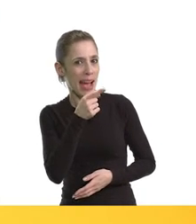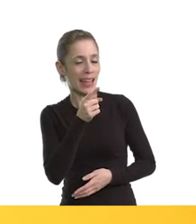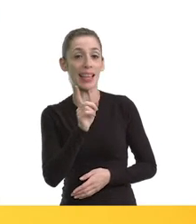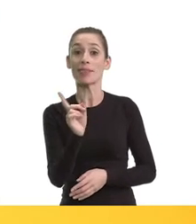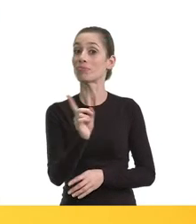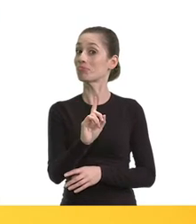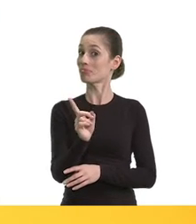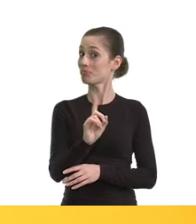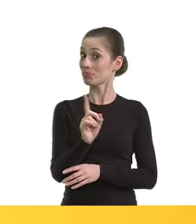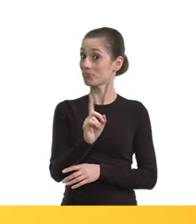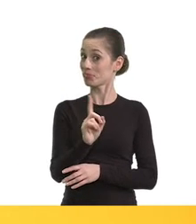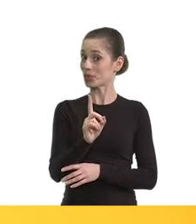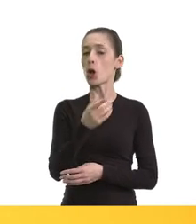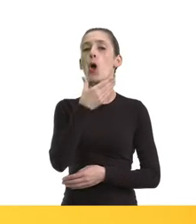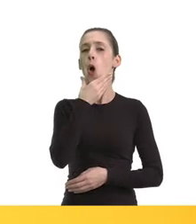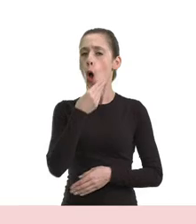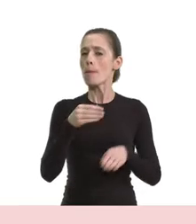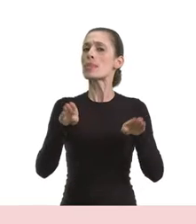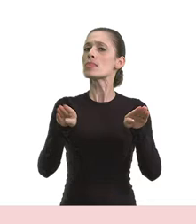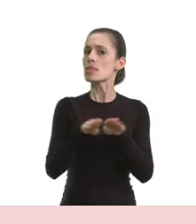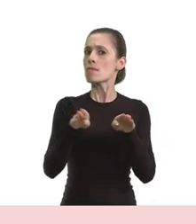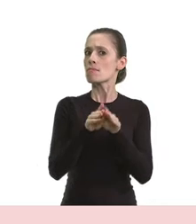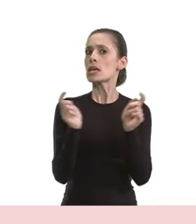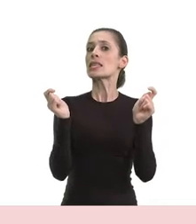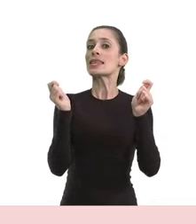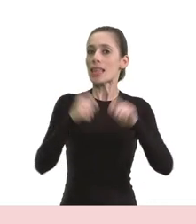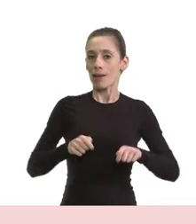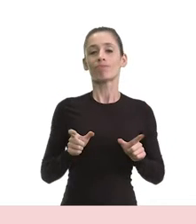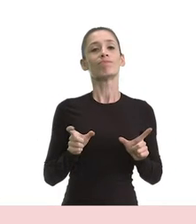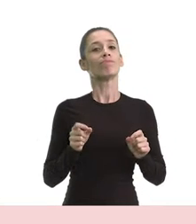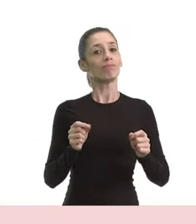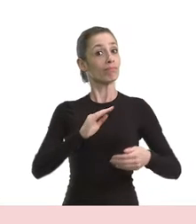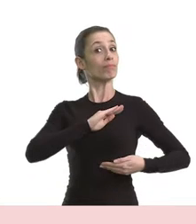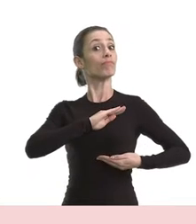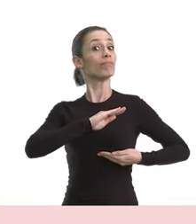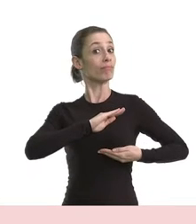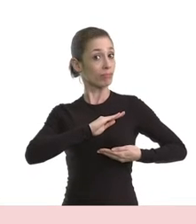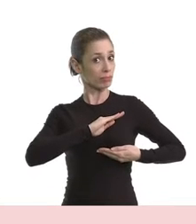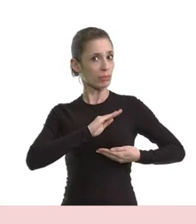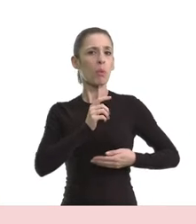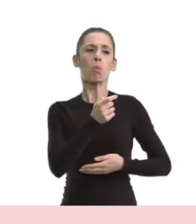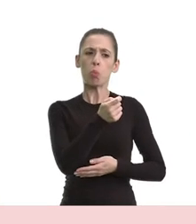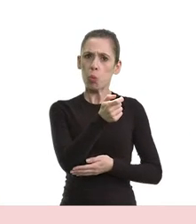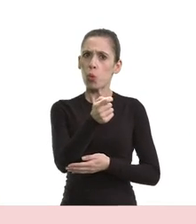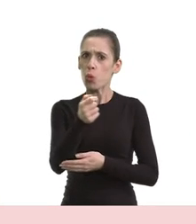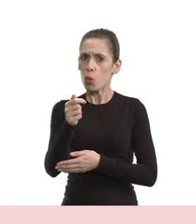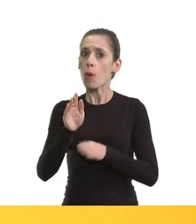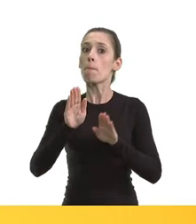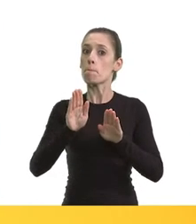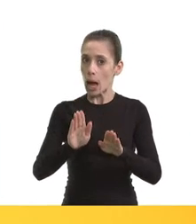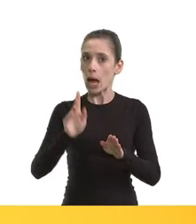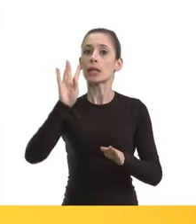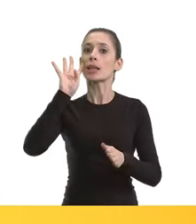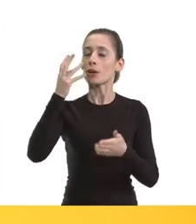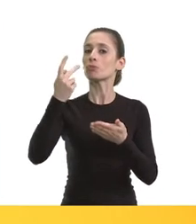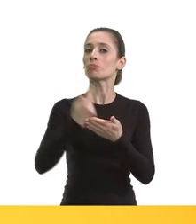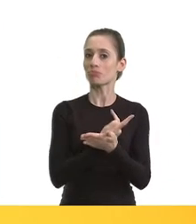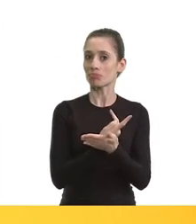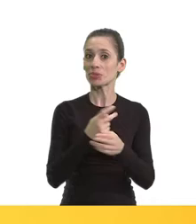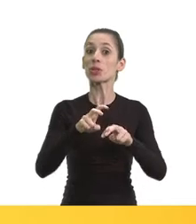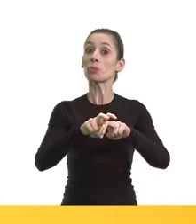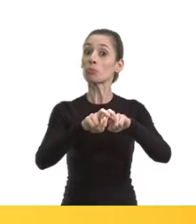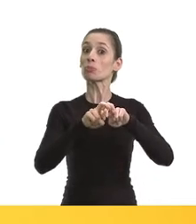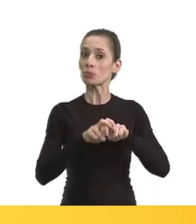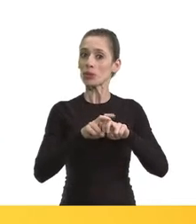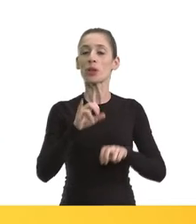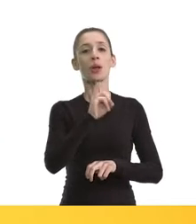Homens também podem ter câncer de mama. Verdade que é muito raro, porém acontece. Portanto, os homens